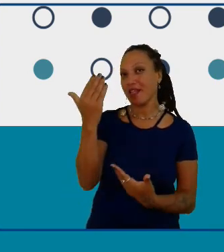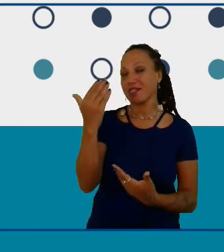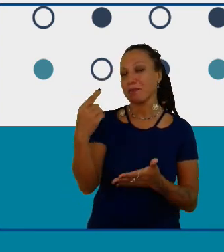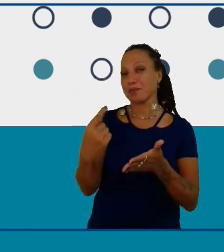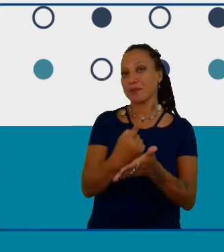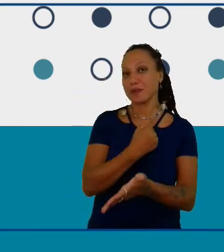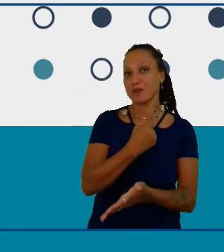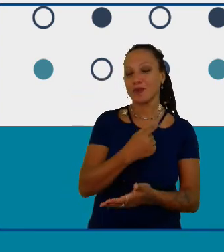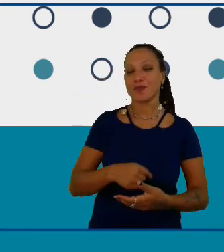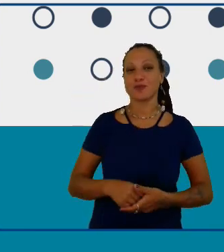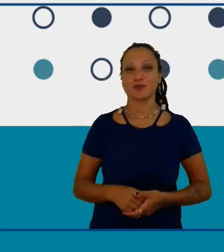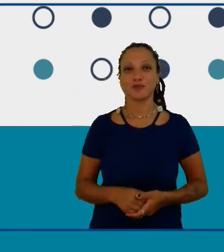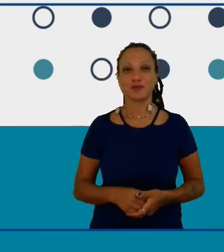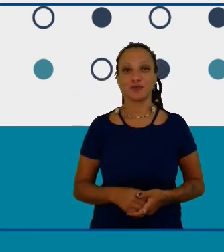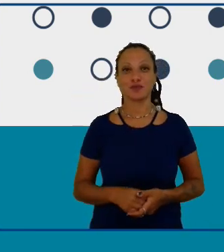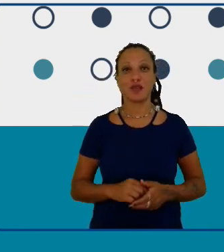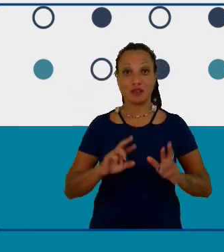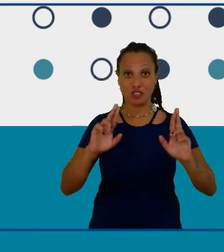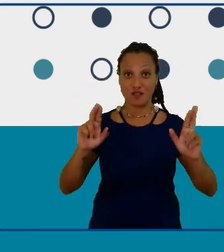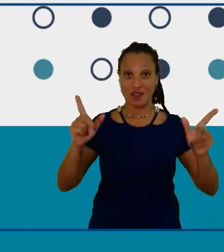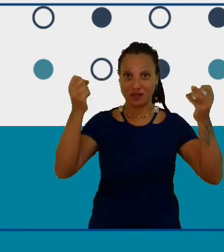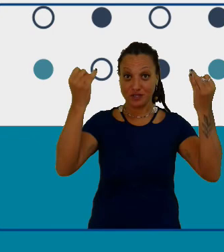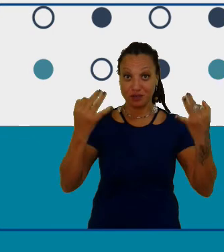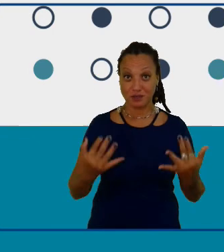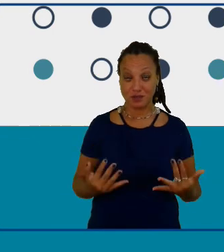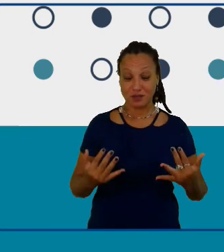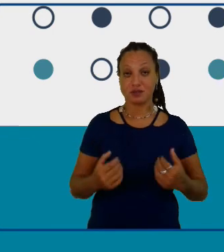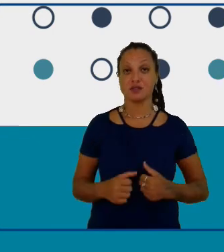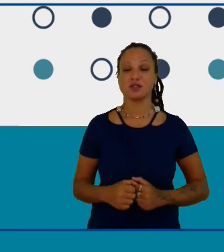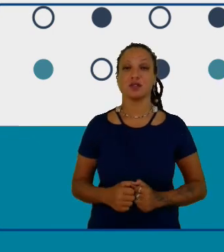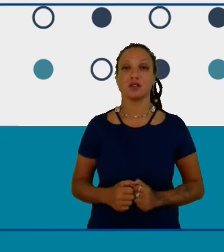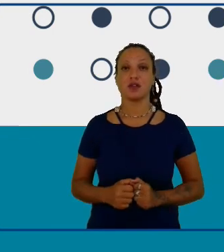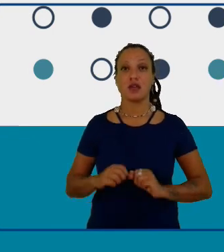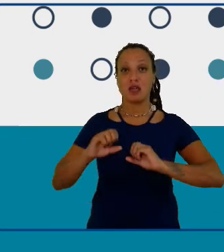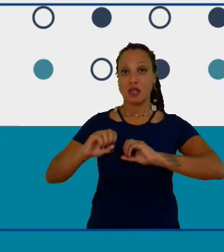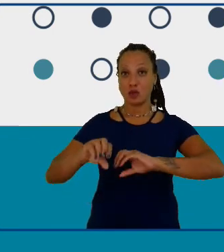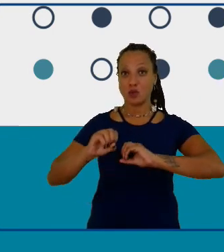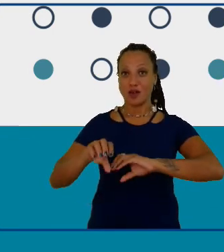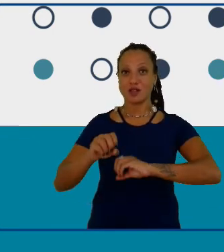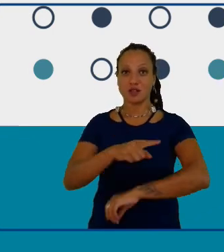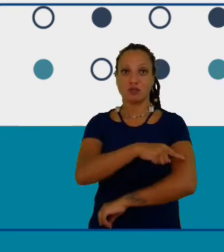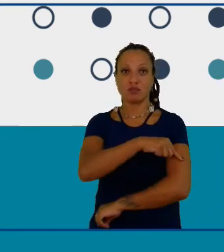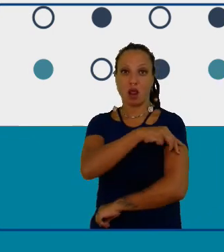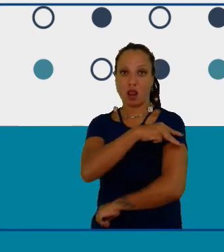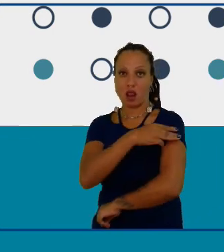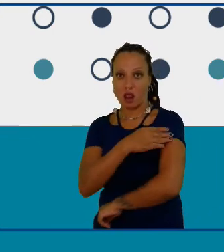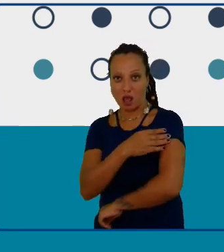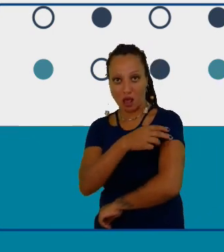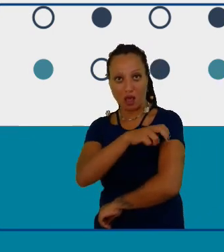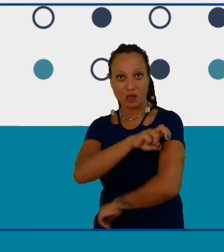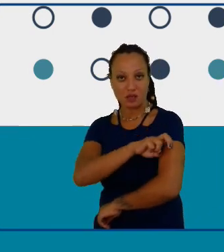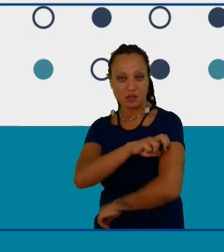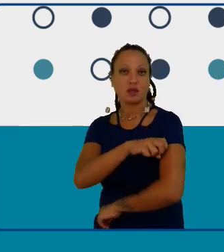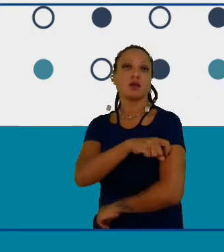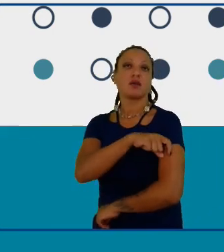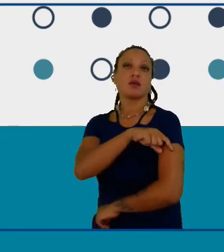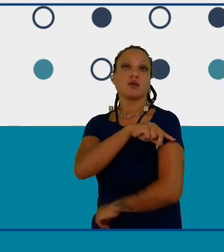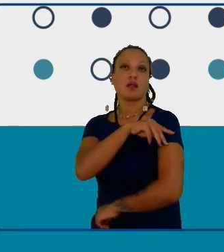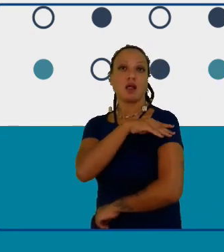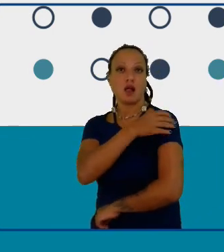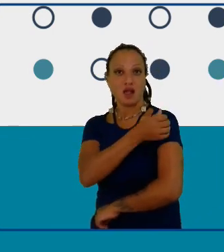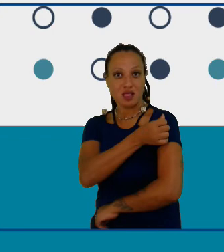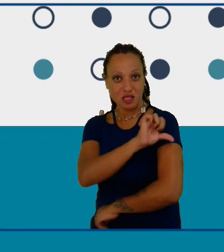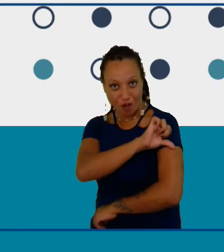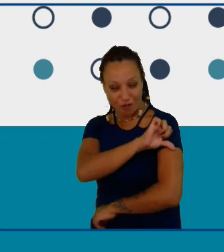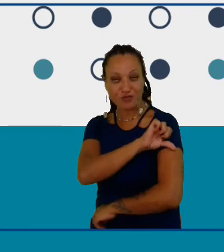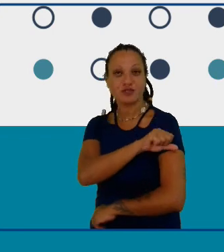Em termos das diferenças entre educação primária elementar secundária nós não temos